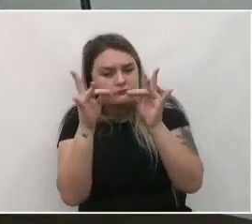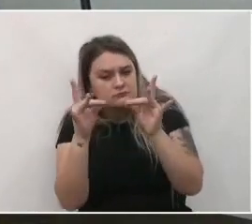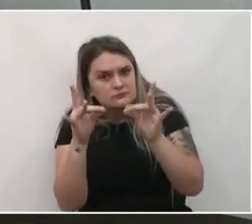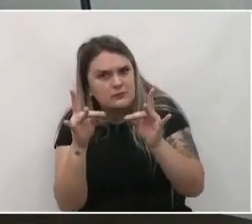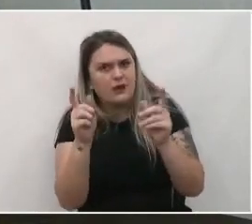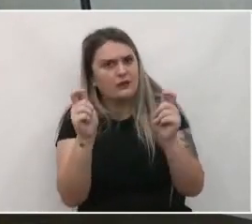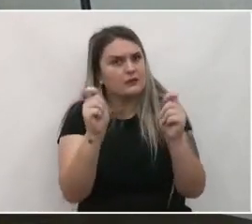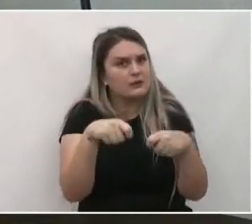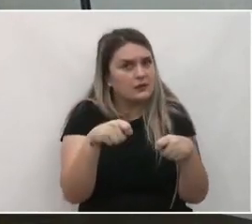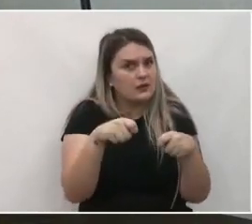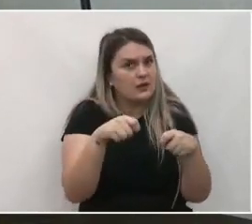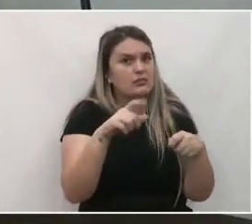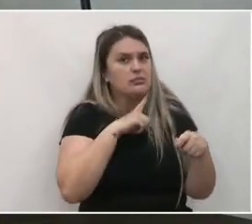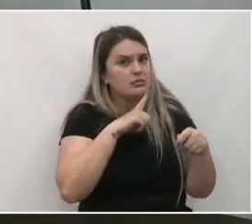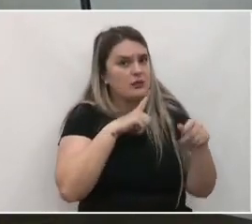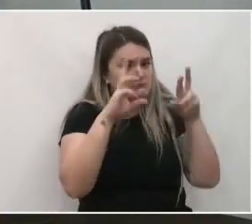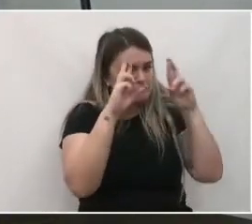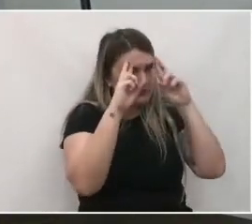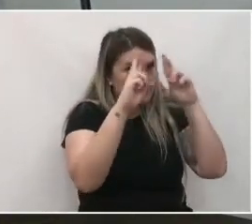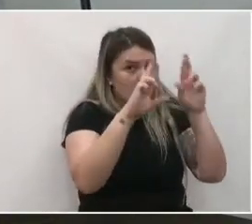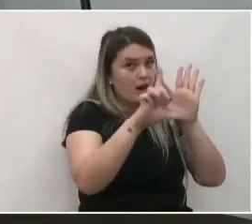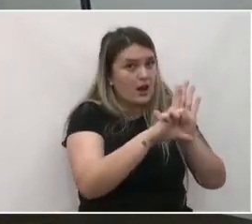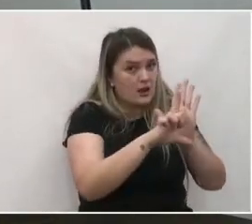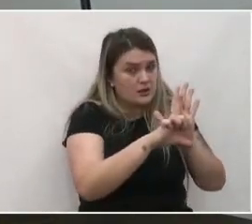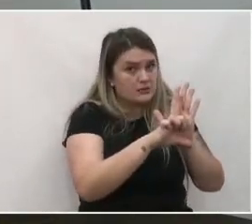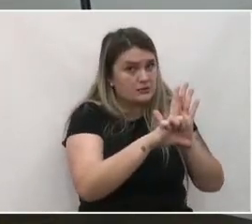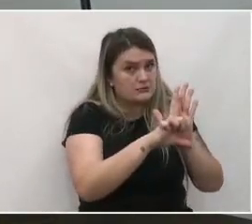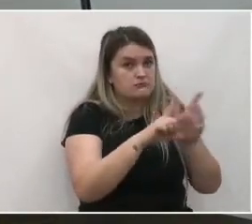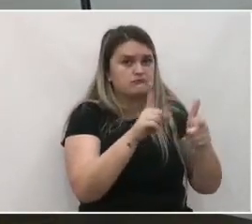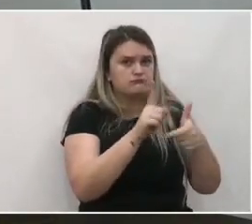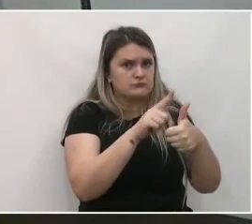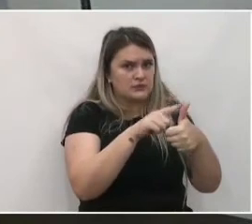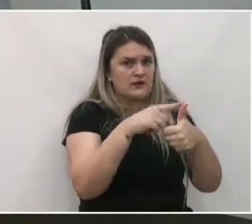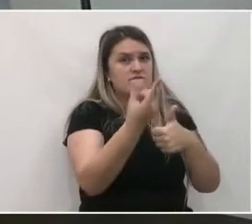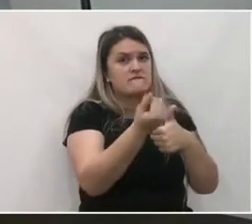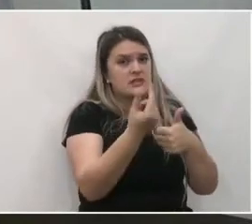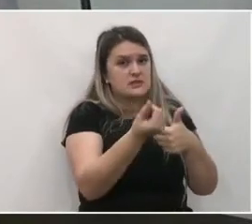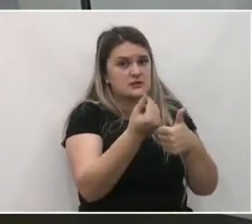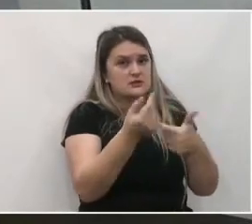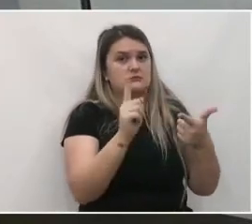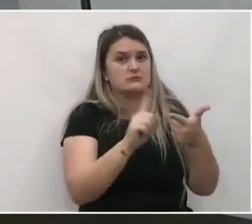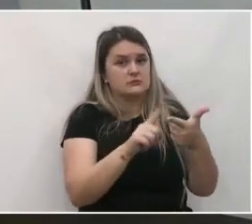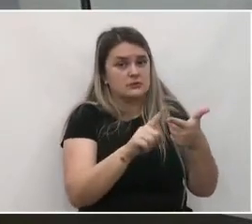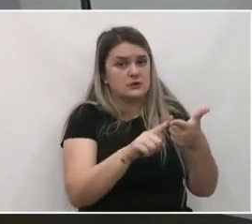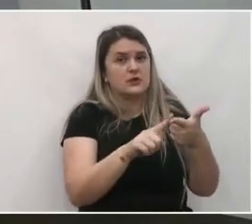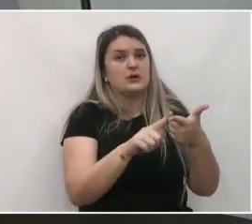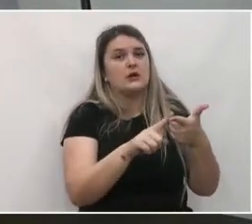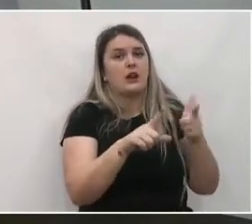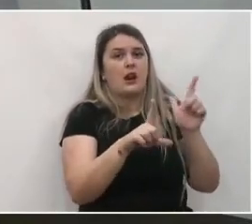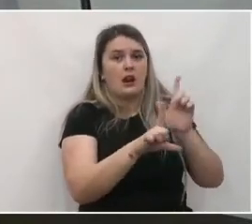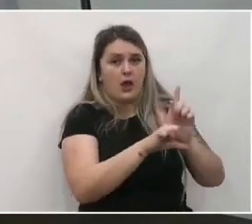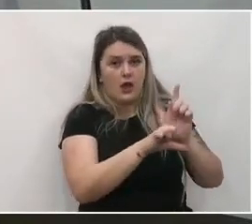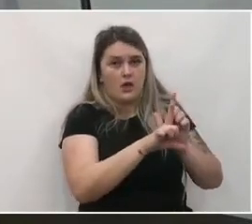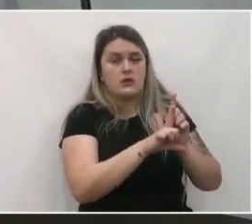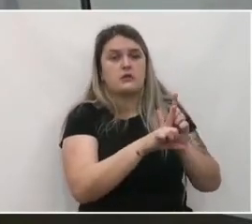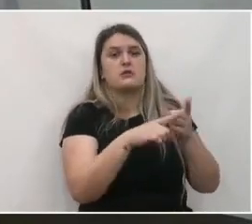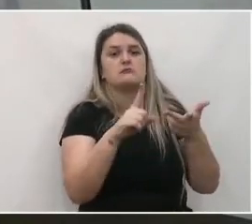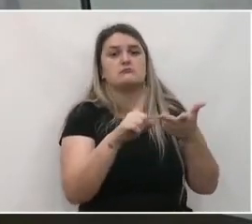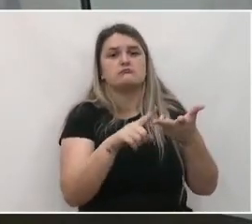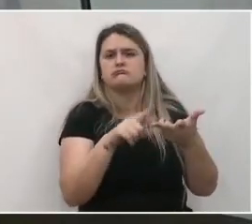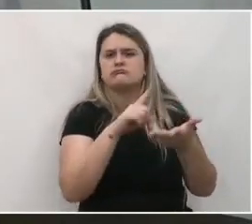é viável em diversos sentidos, se é viável financeiramente, se é viável legalmente.